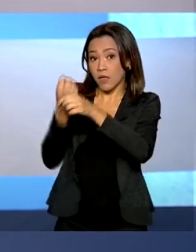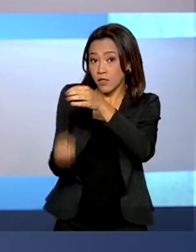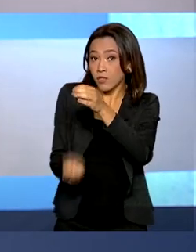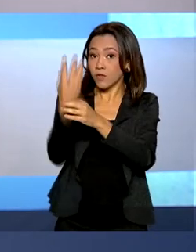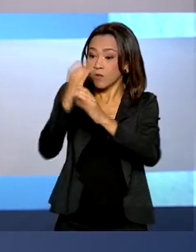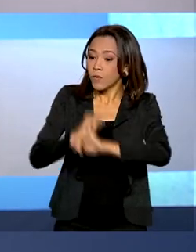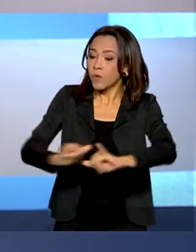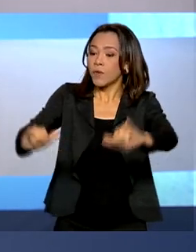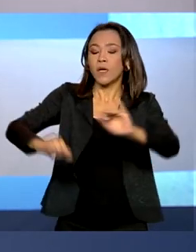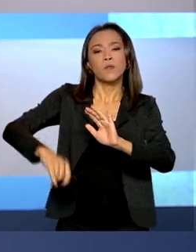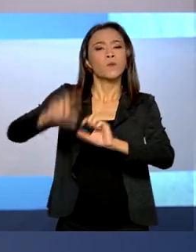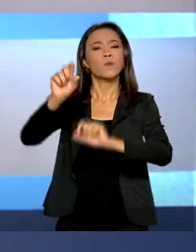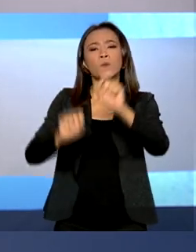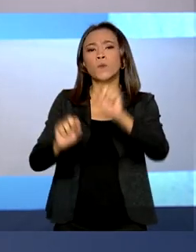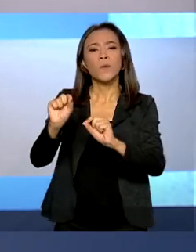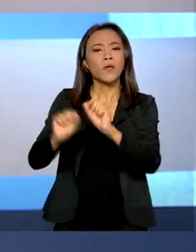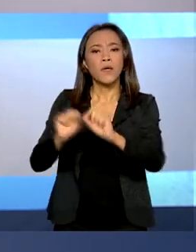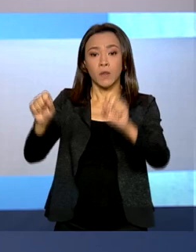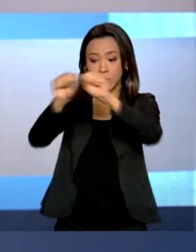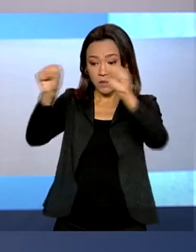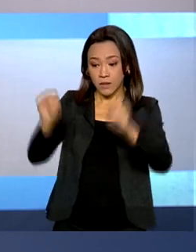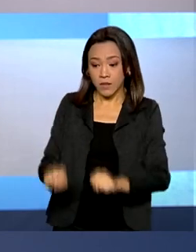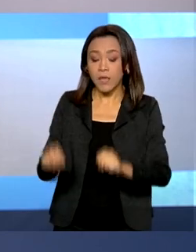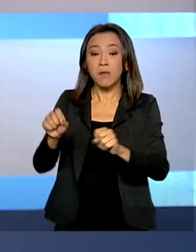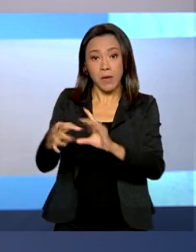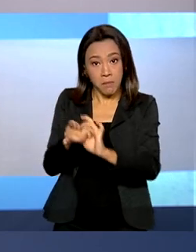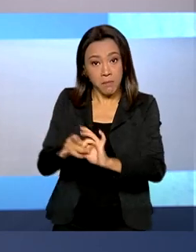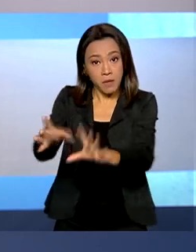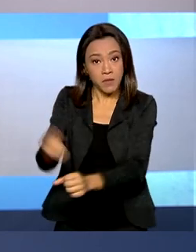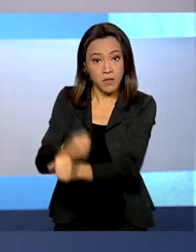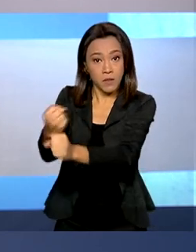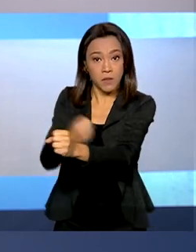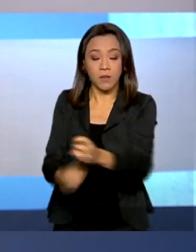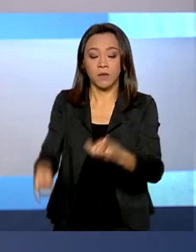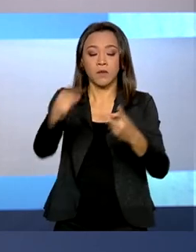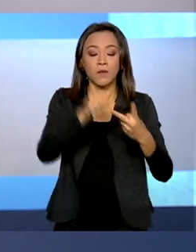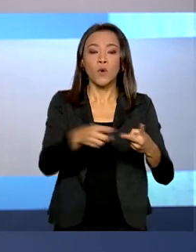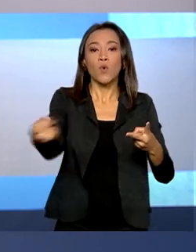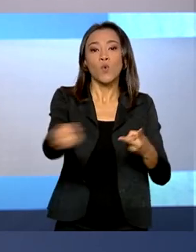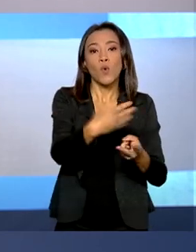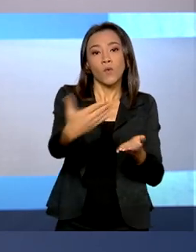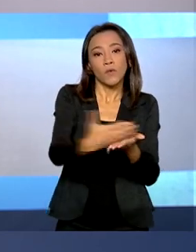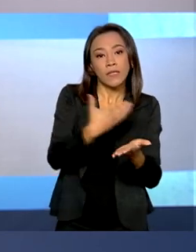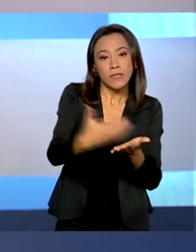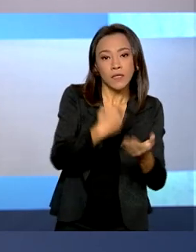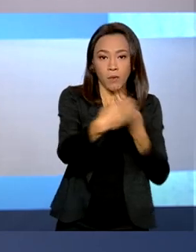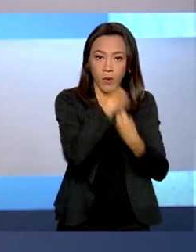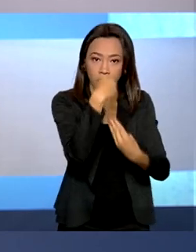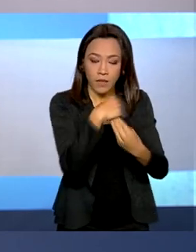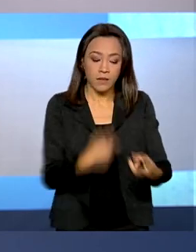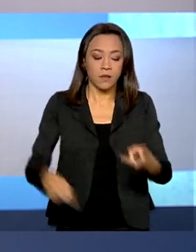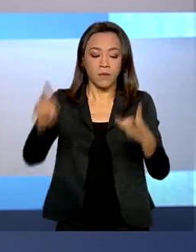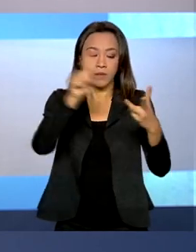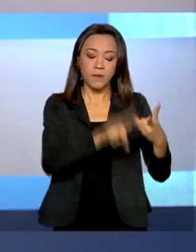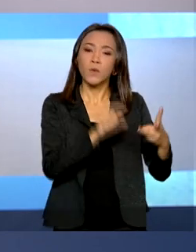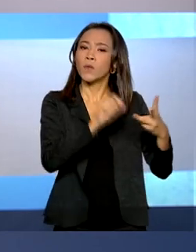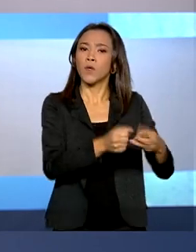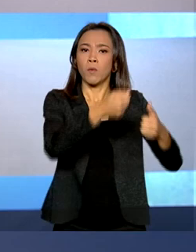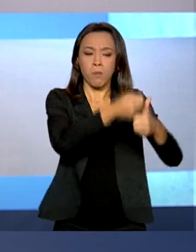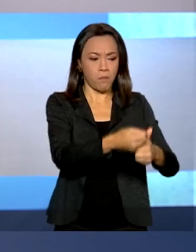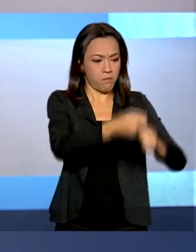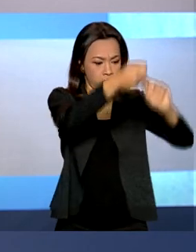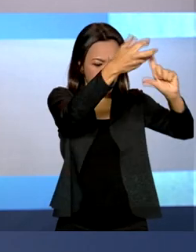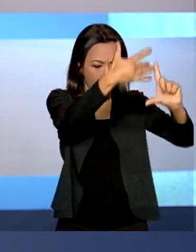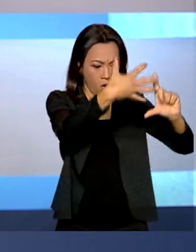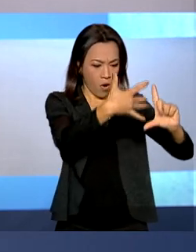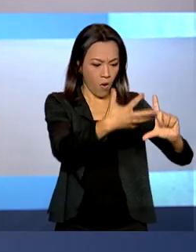que moderniza os processos para licenciamento de obras, um novo guia para sinalização turística e um portal que divulga empreendimentos